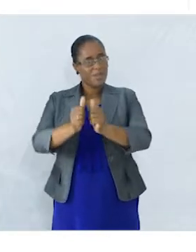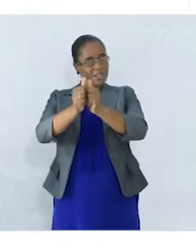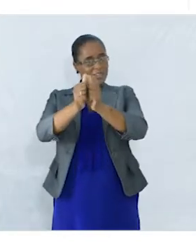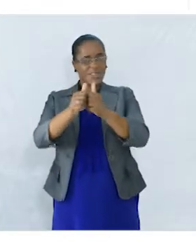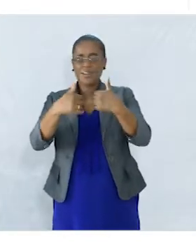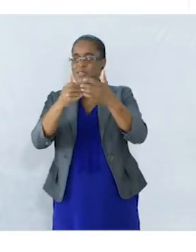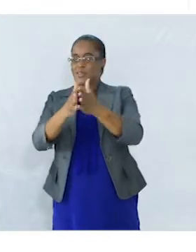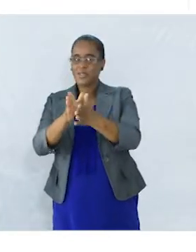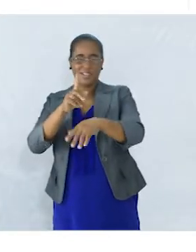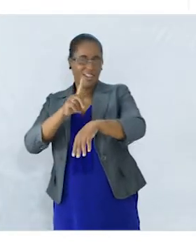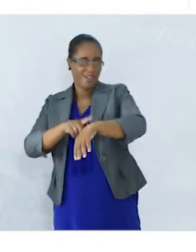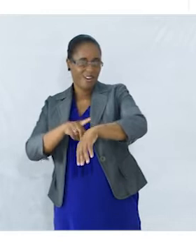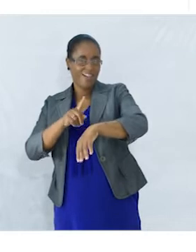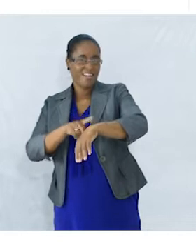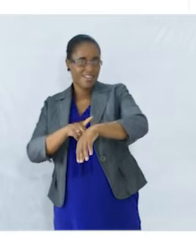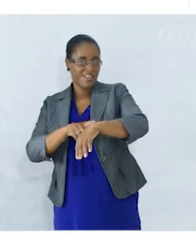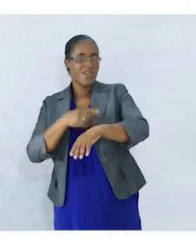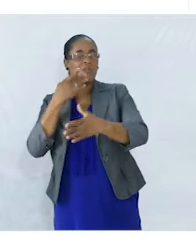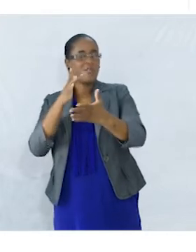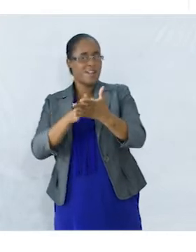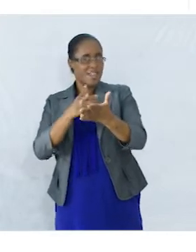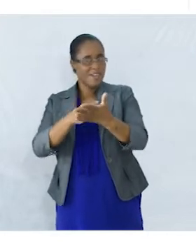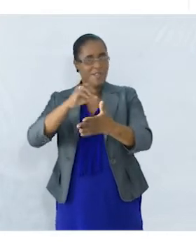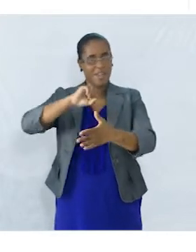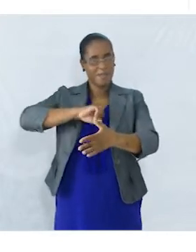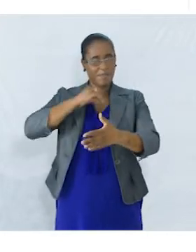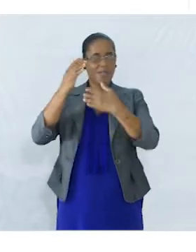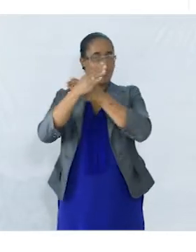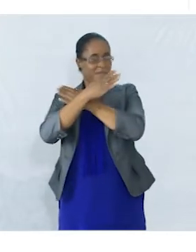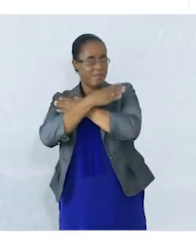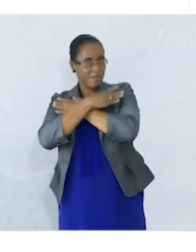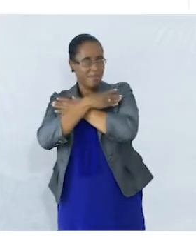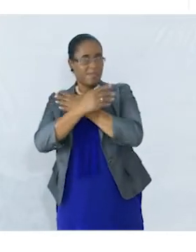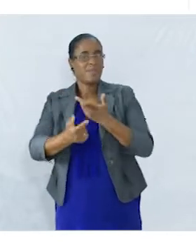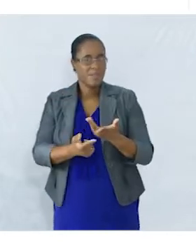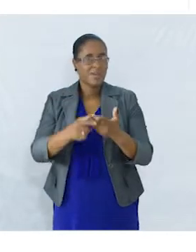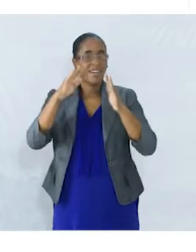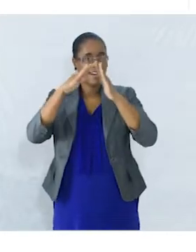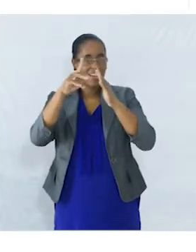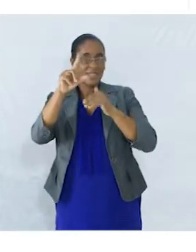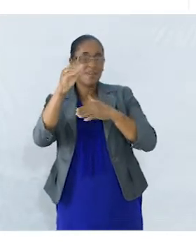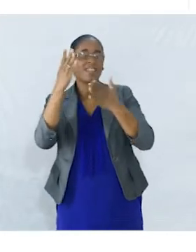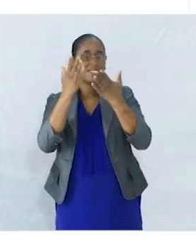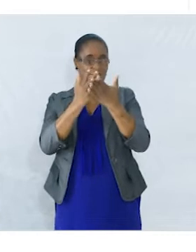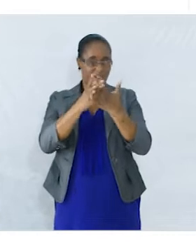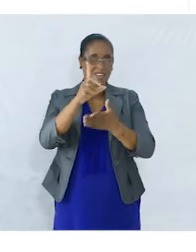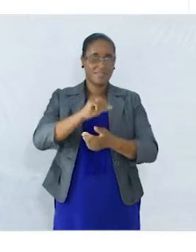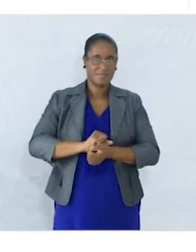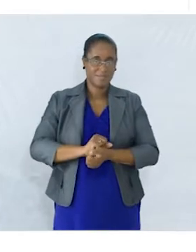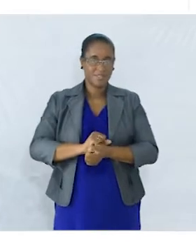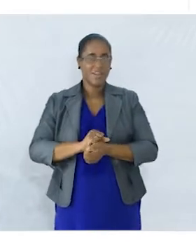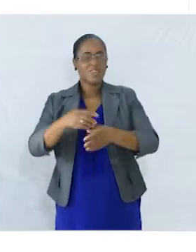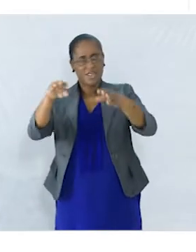Companheiro de todas as horas O livro é meu amigo em casa e na escola